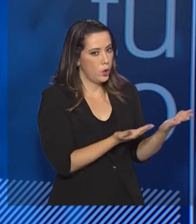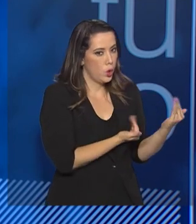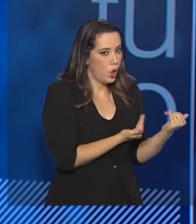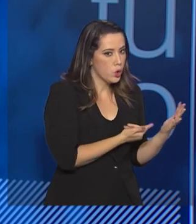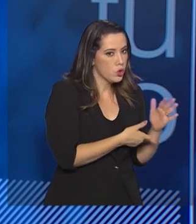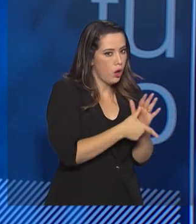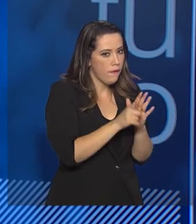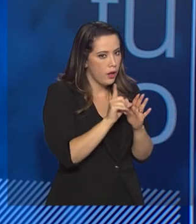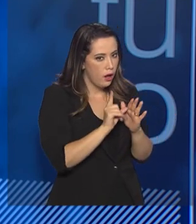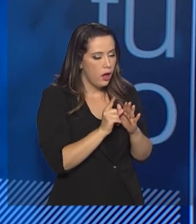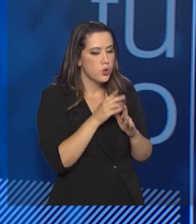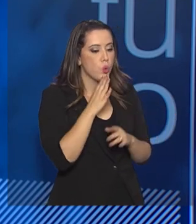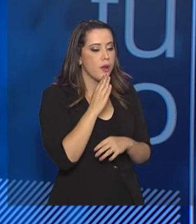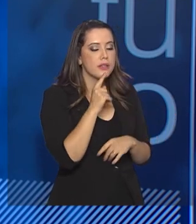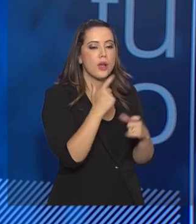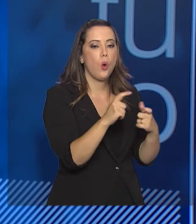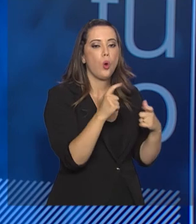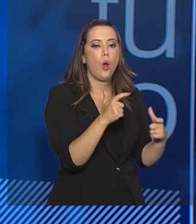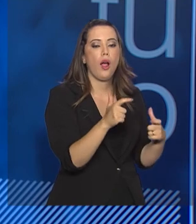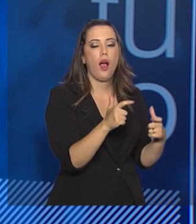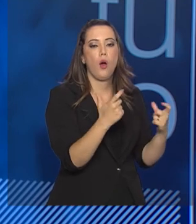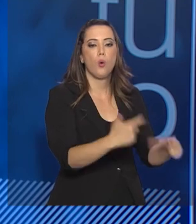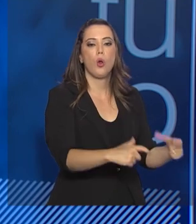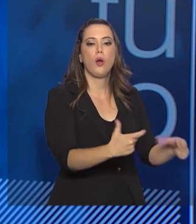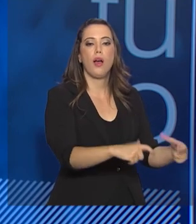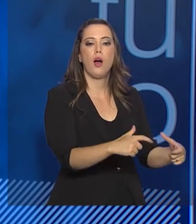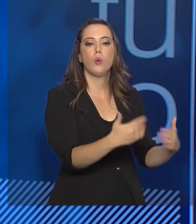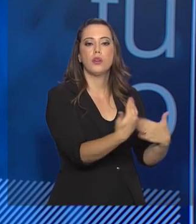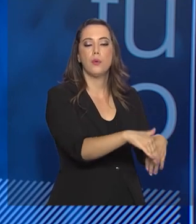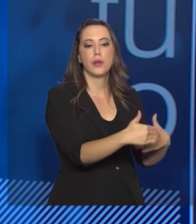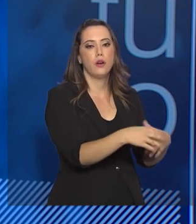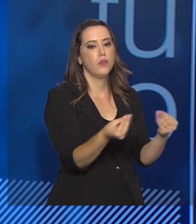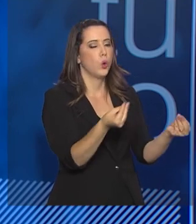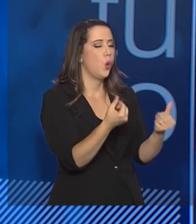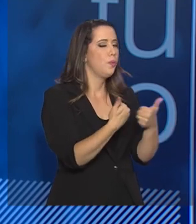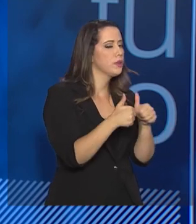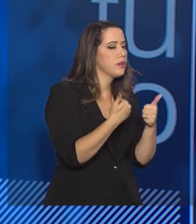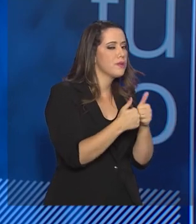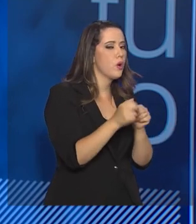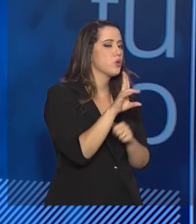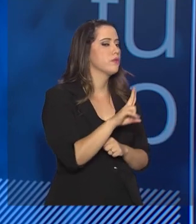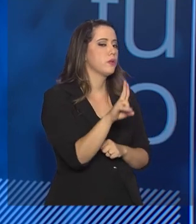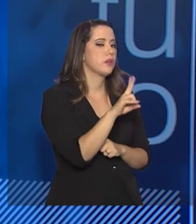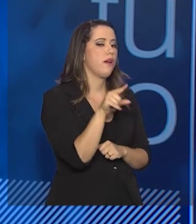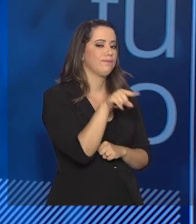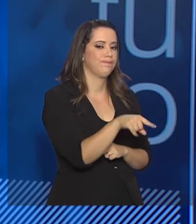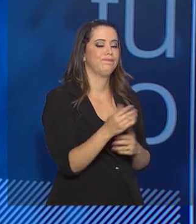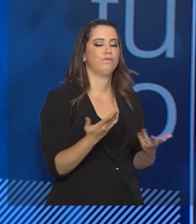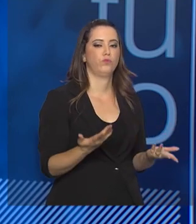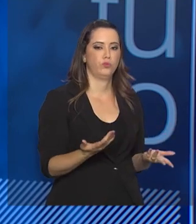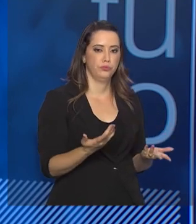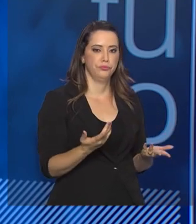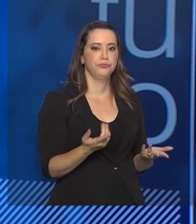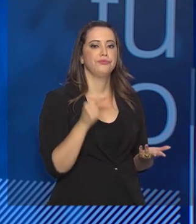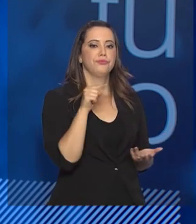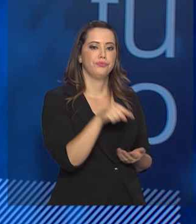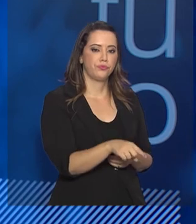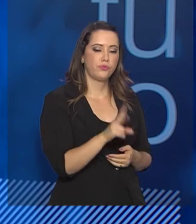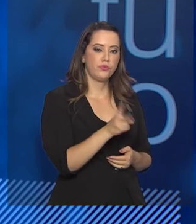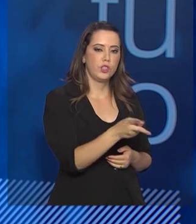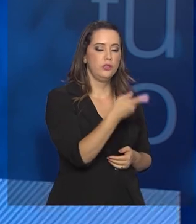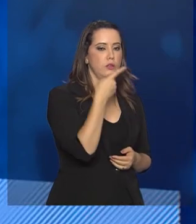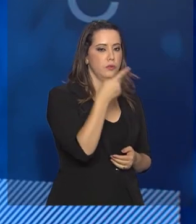anteriores, para ver como é que vai ser o trajeto, como é que vai ser o meio de transporte que ele vai utilizar. E a gente fala sempre, né,